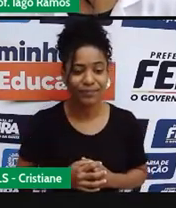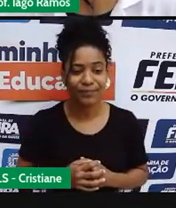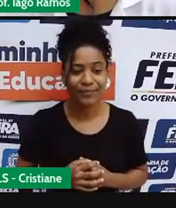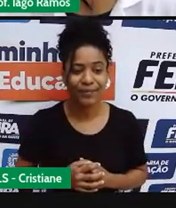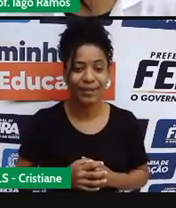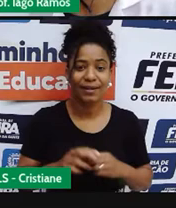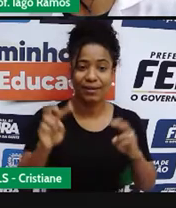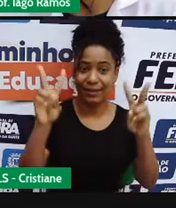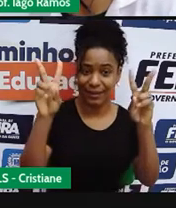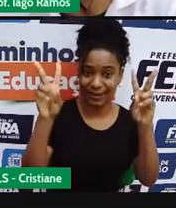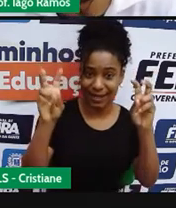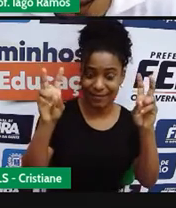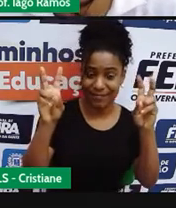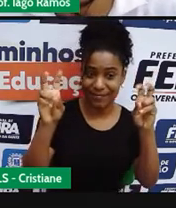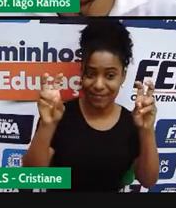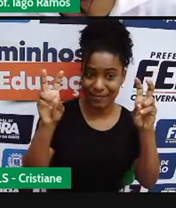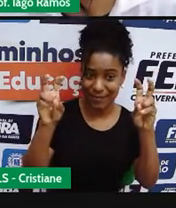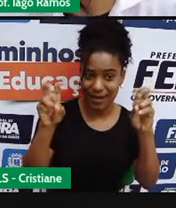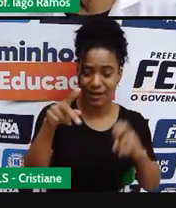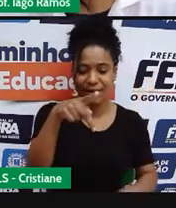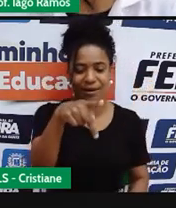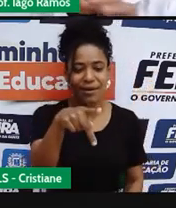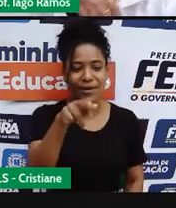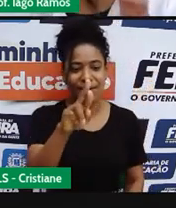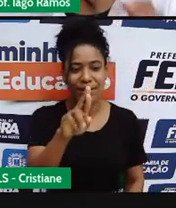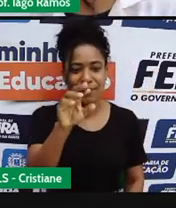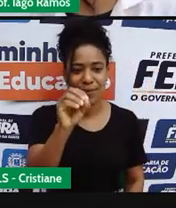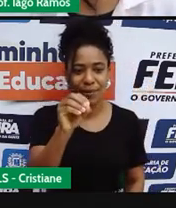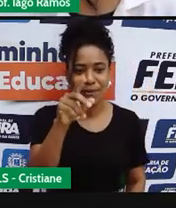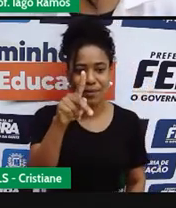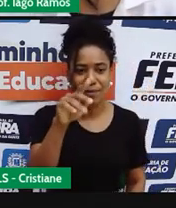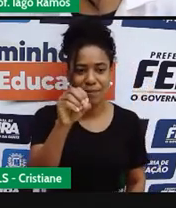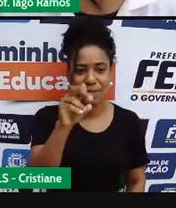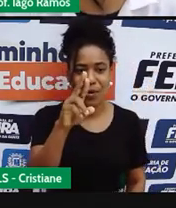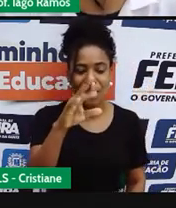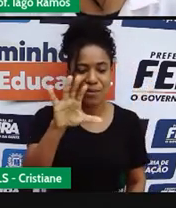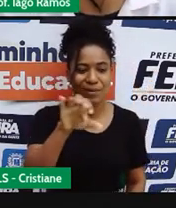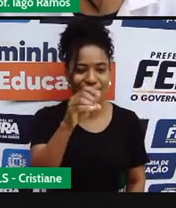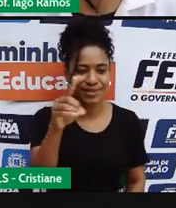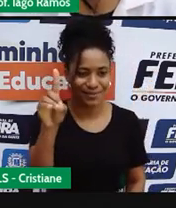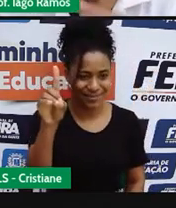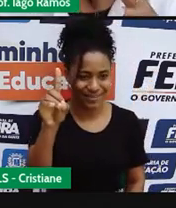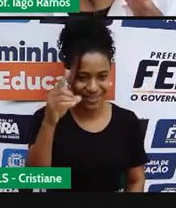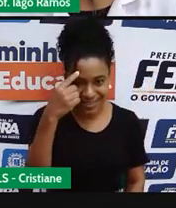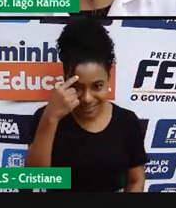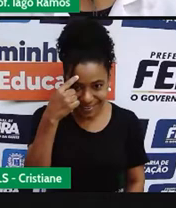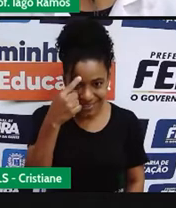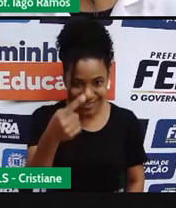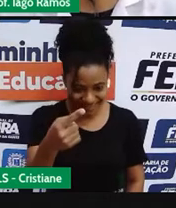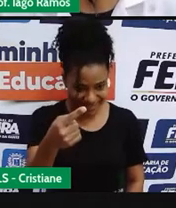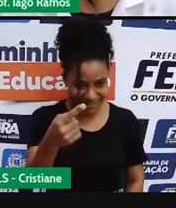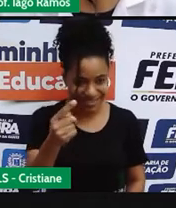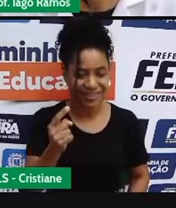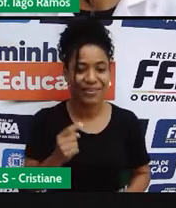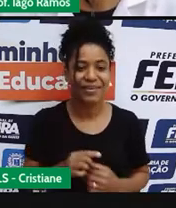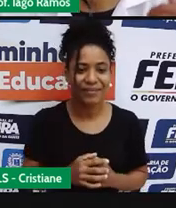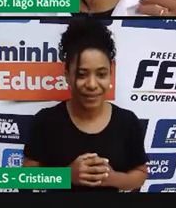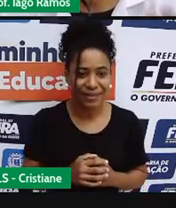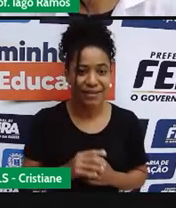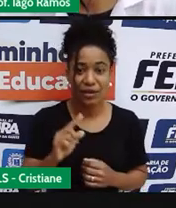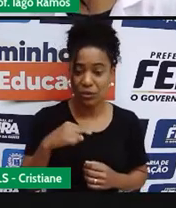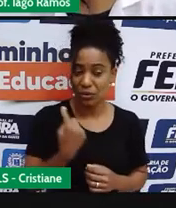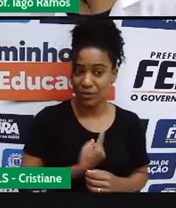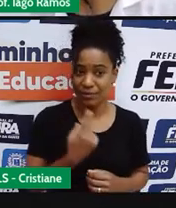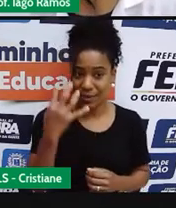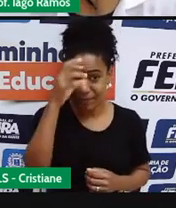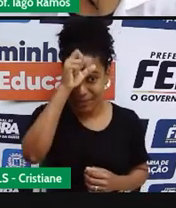proporcionalidade, ali onde tem vamos aprender, tem ali muita coisa escrita, que é o